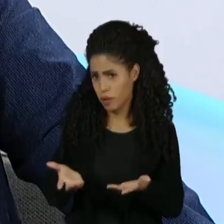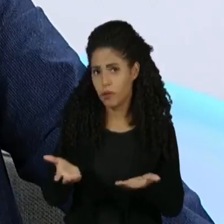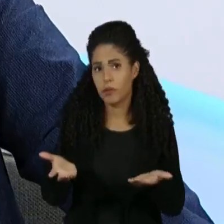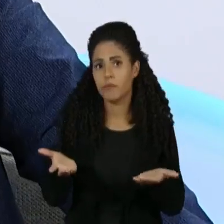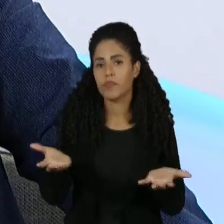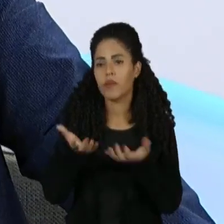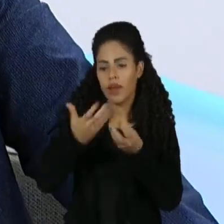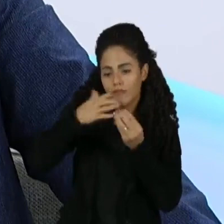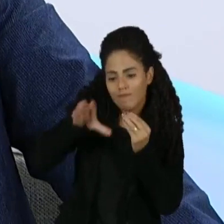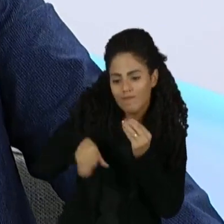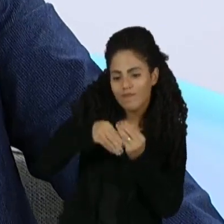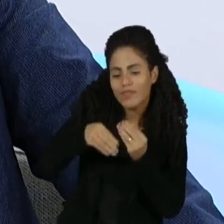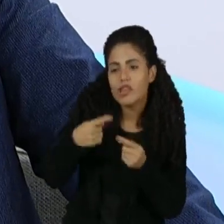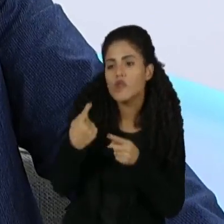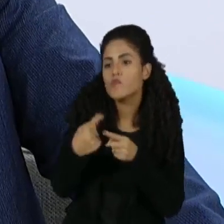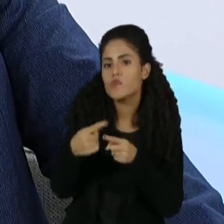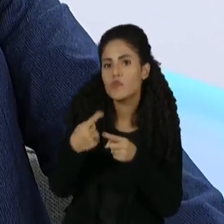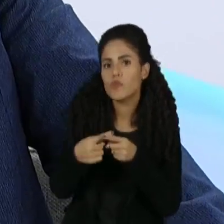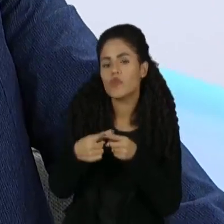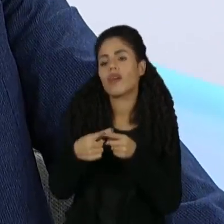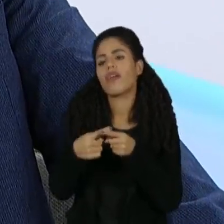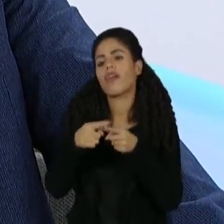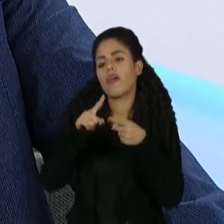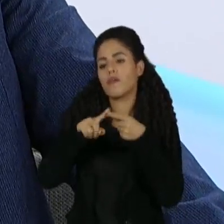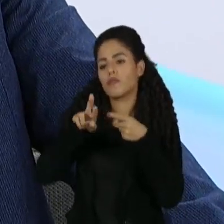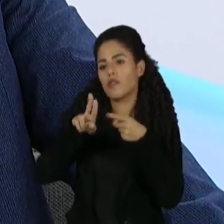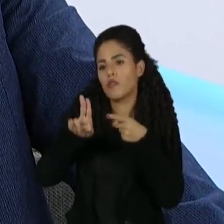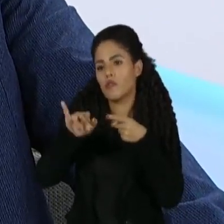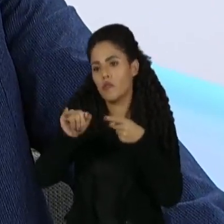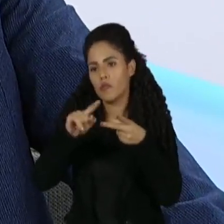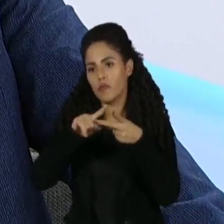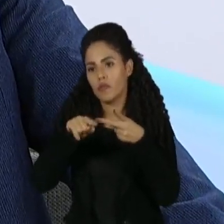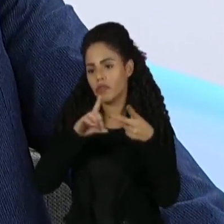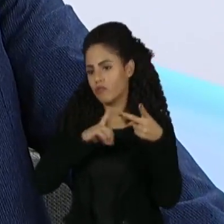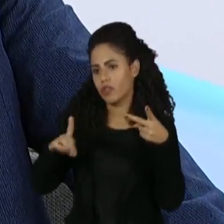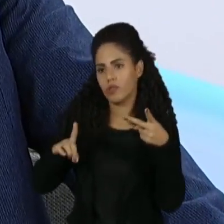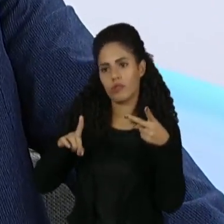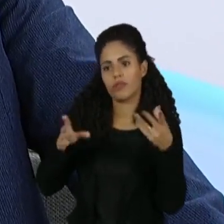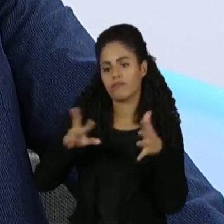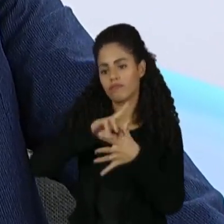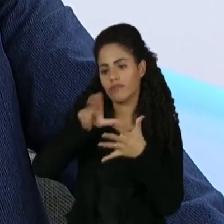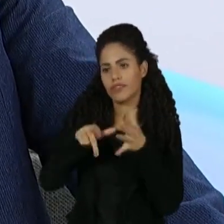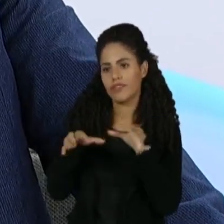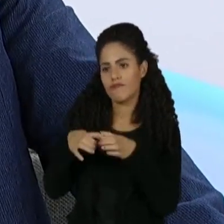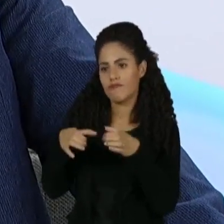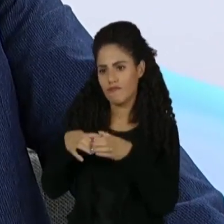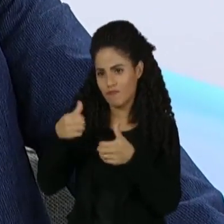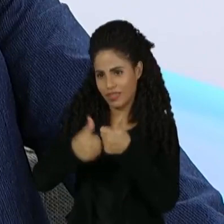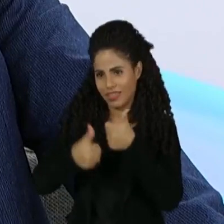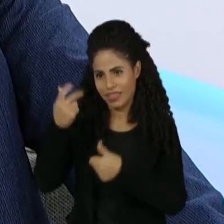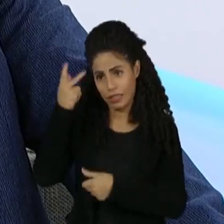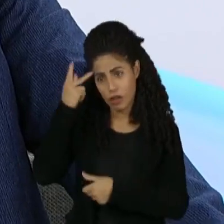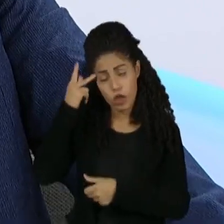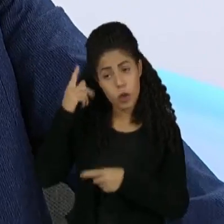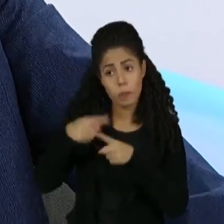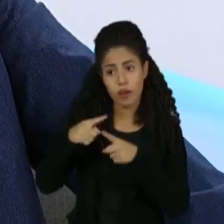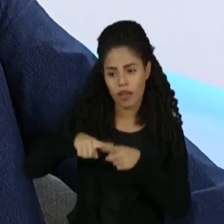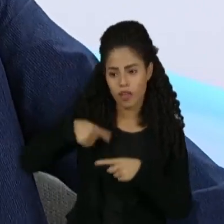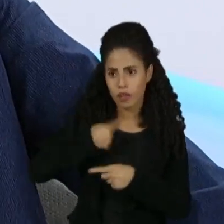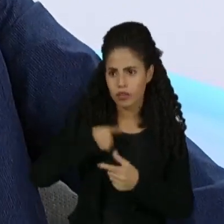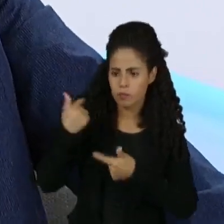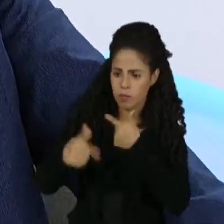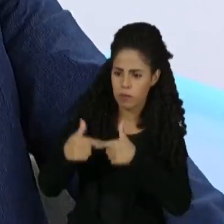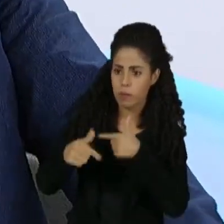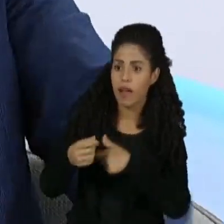cumprimentar o Belmonte, o Rui, os diretores de futebol, município, porque foi um trabalho que nós escondemos